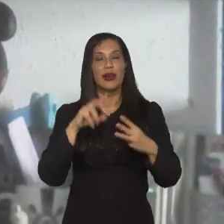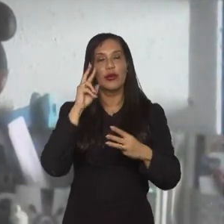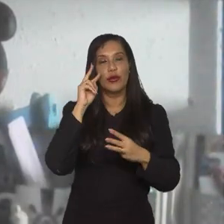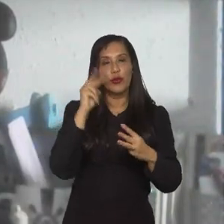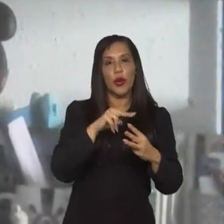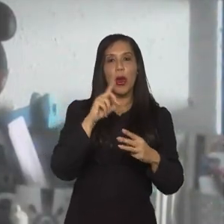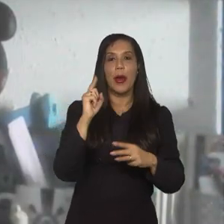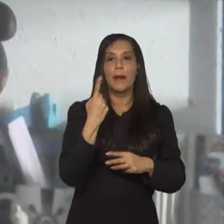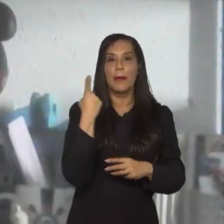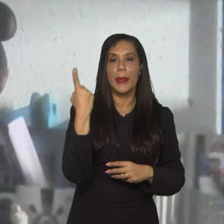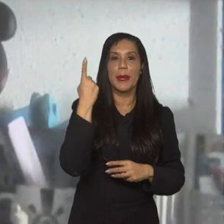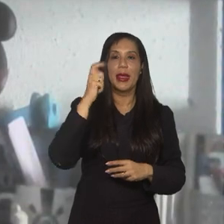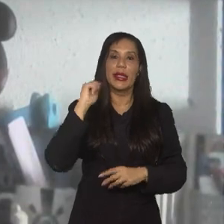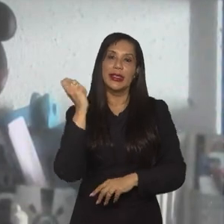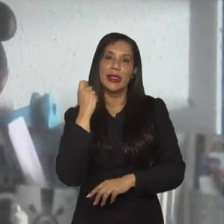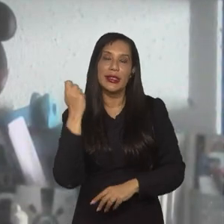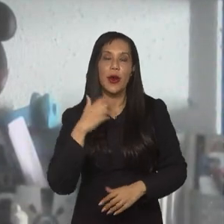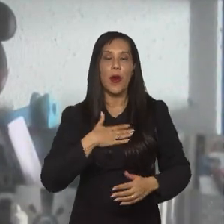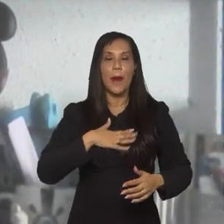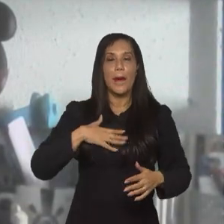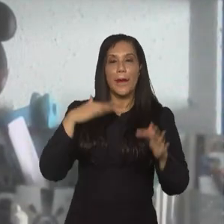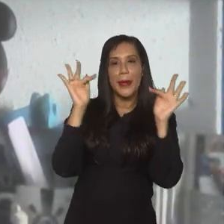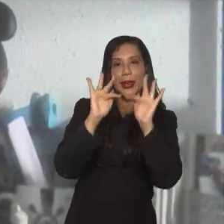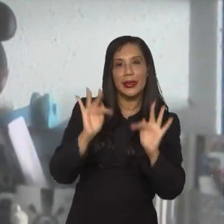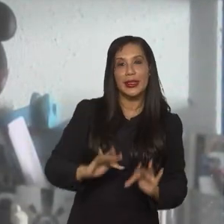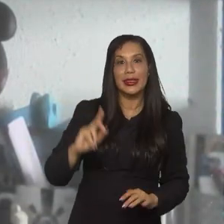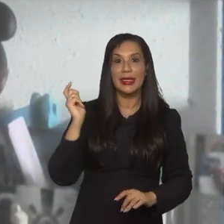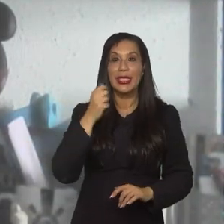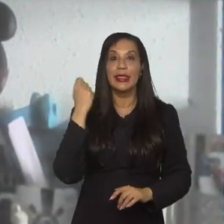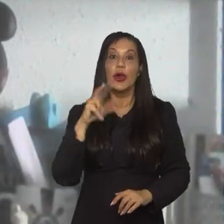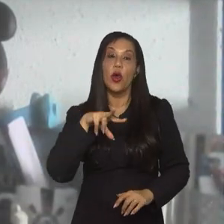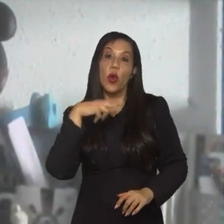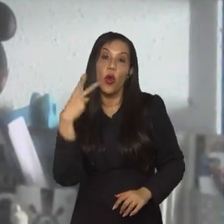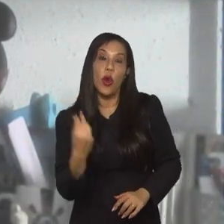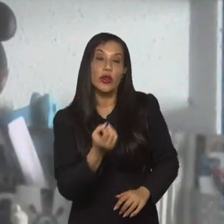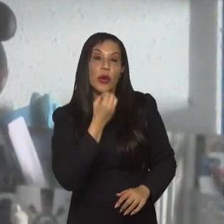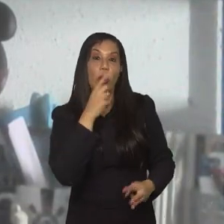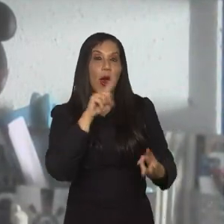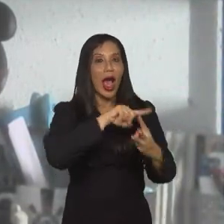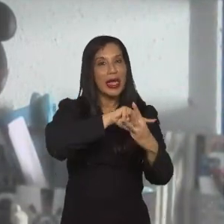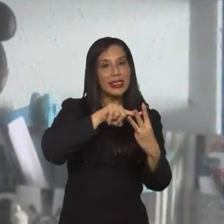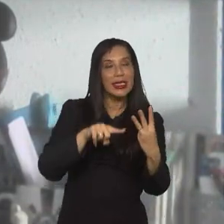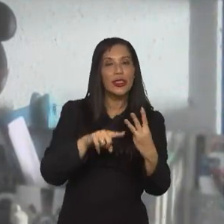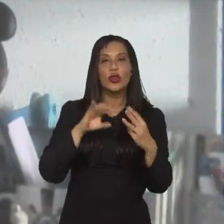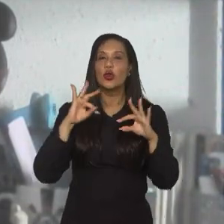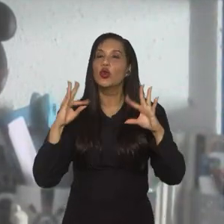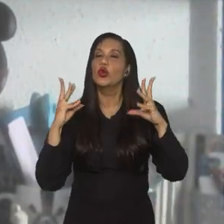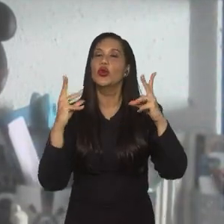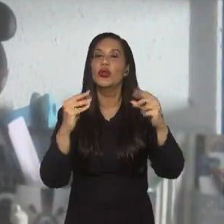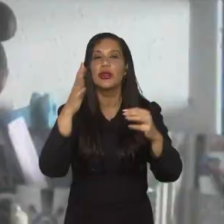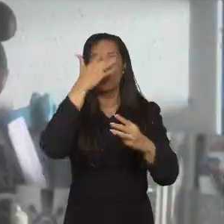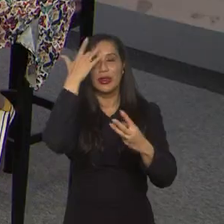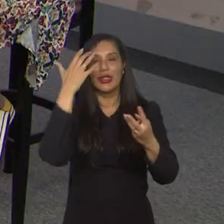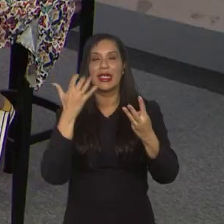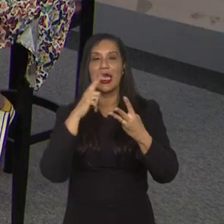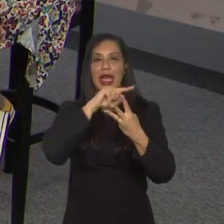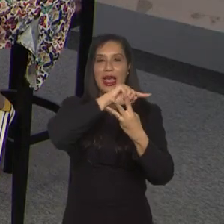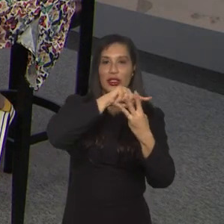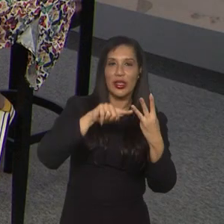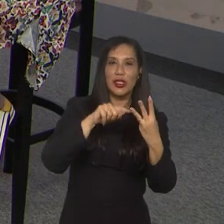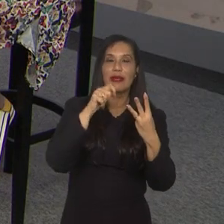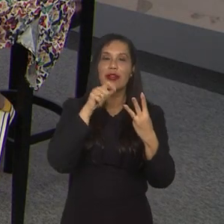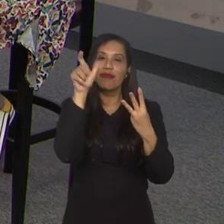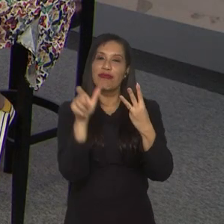tive esse prazer de ver a primeira seleção. Eu acho que deve ser muito bom ver as três e todo mundo queria que elas três ganhassem. Eu acho que